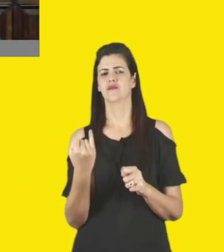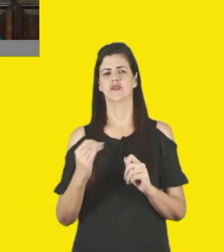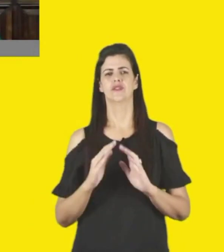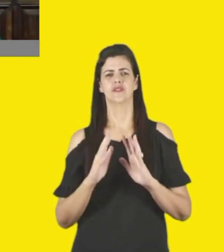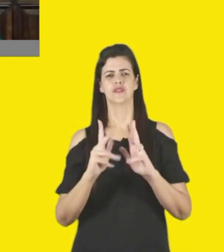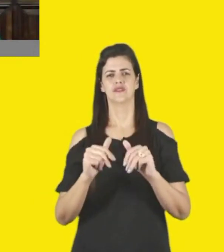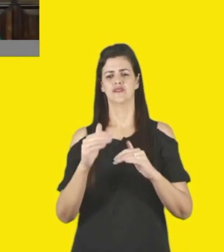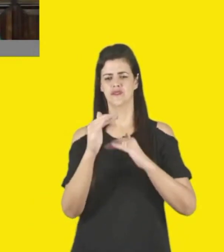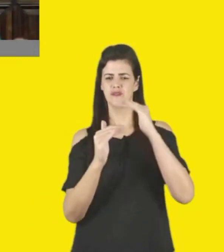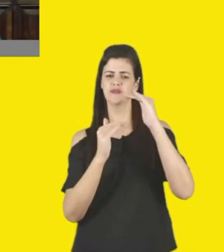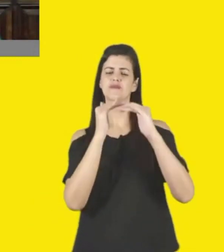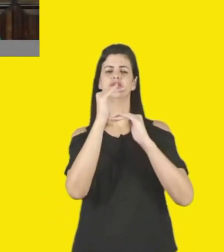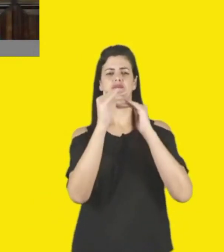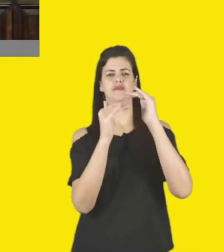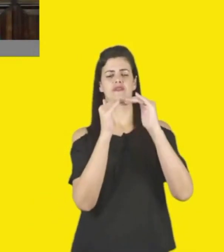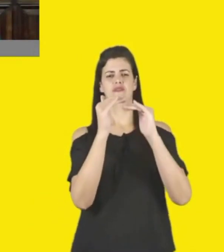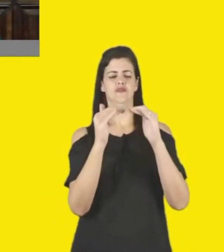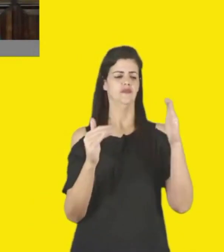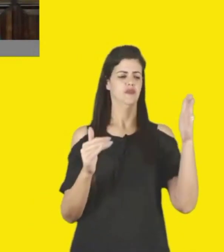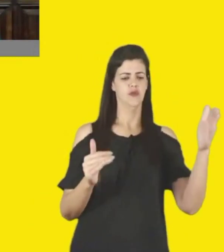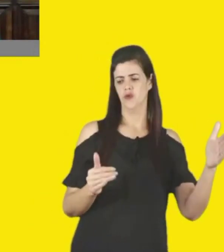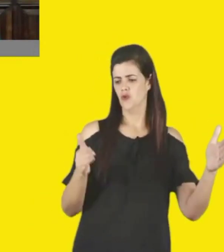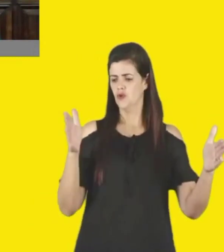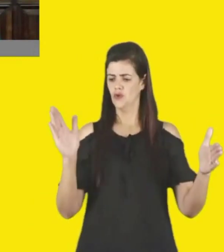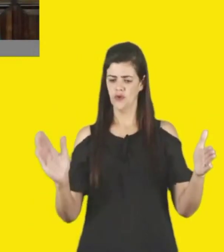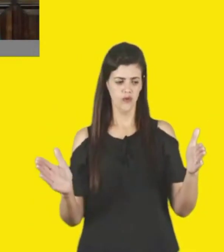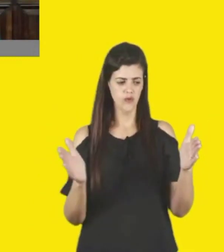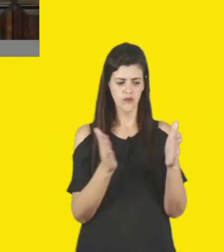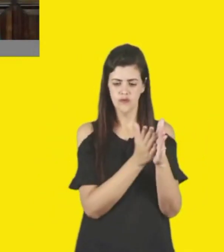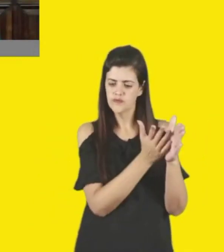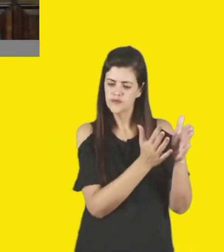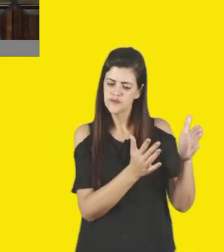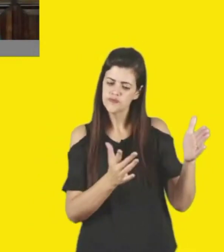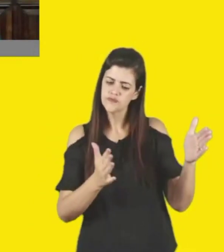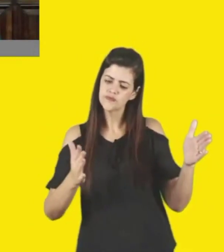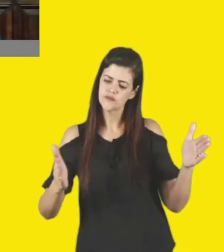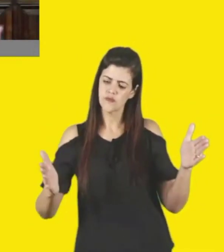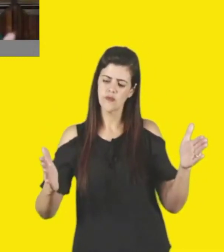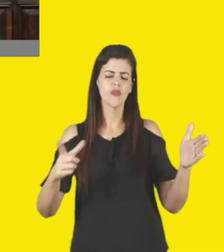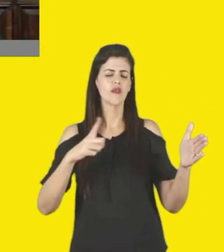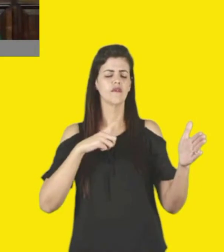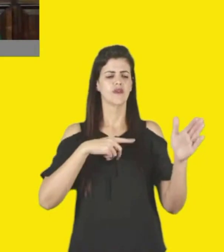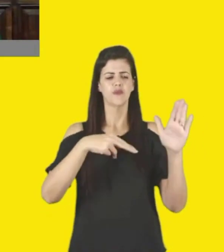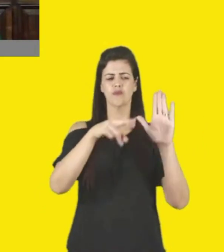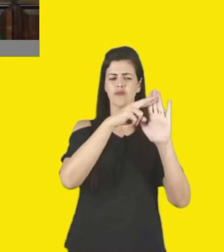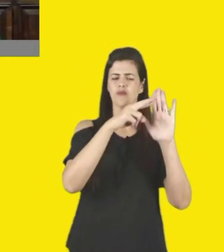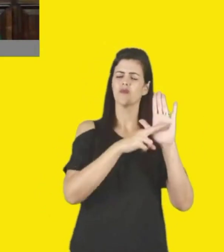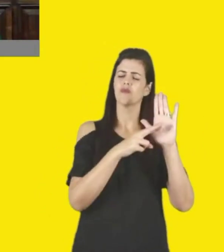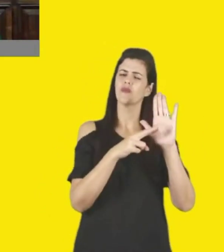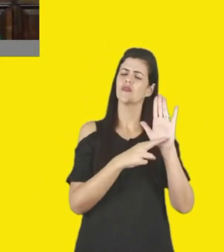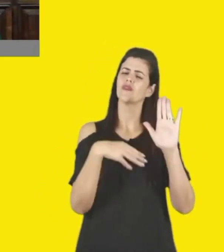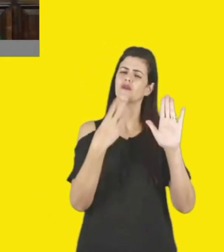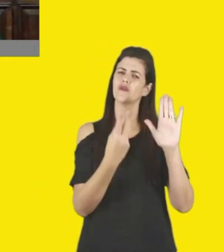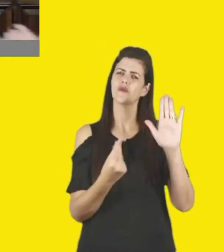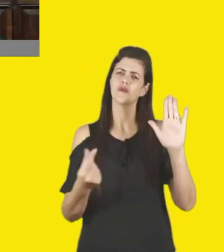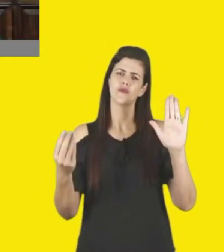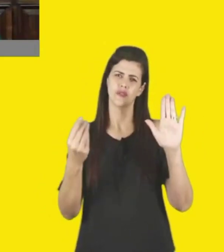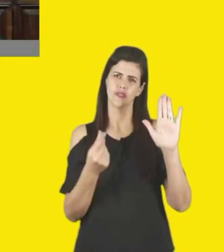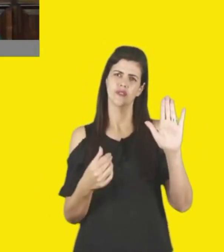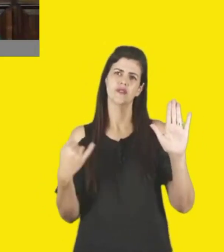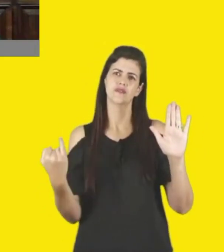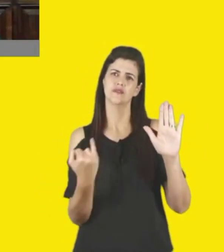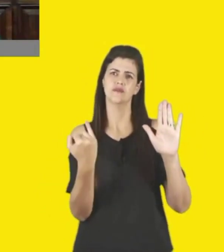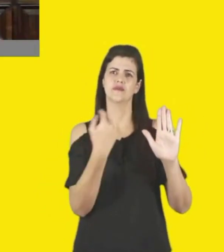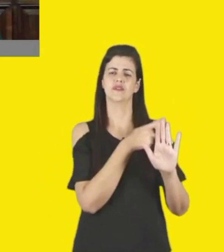cereja, né, no bolo, de poder trazer uma programação com qualidade, e isso, para nós, é muito importante, acho que a